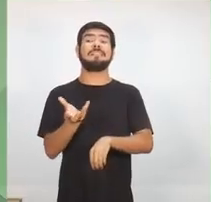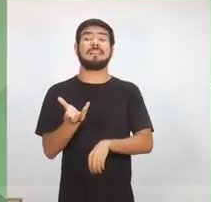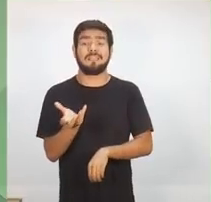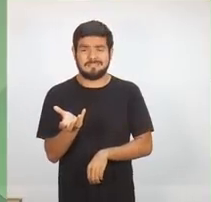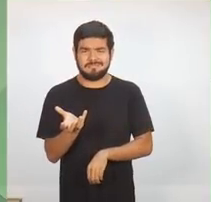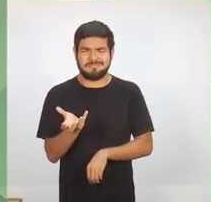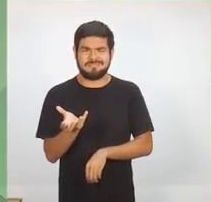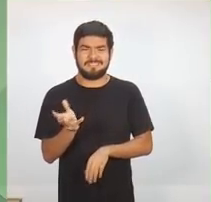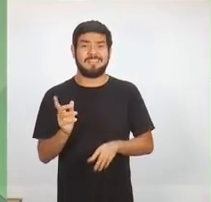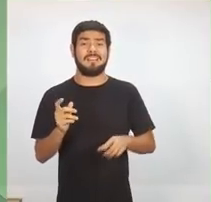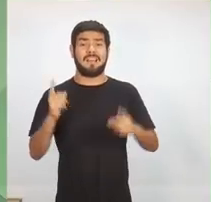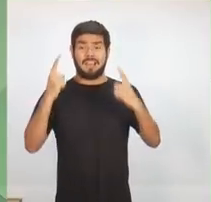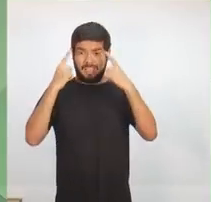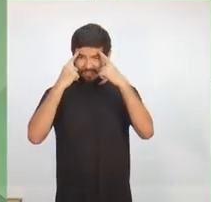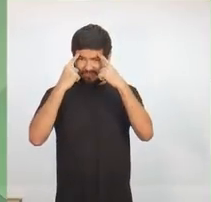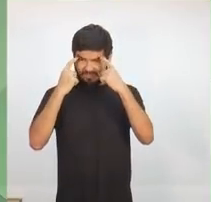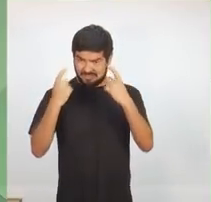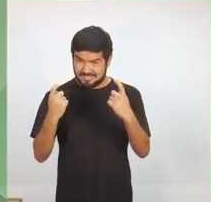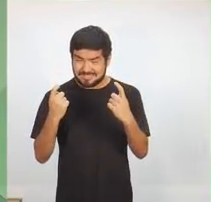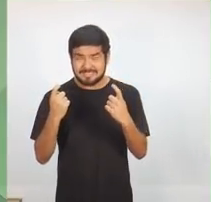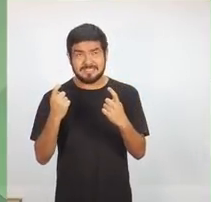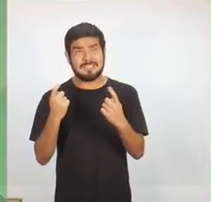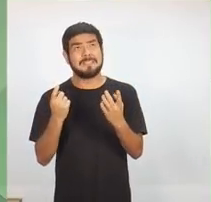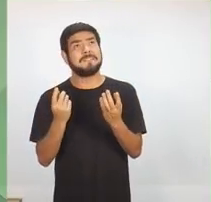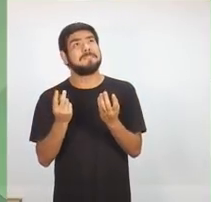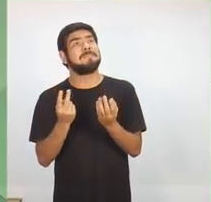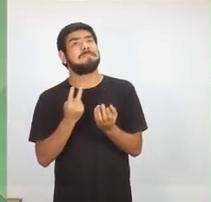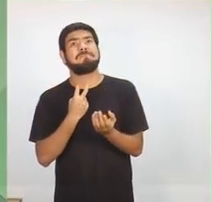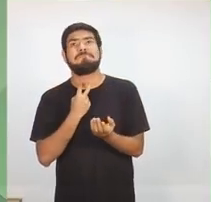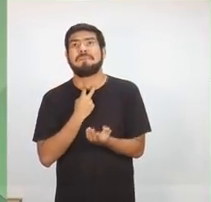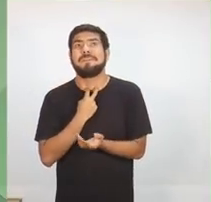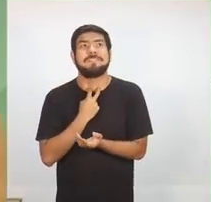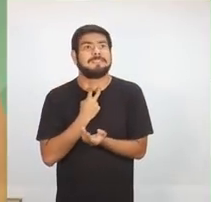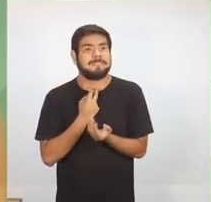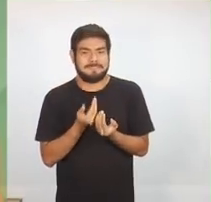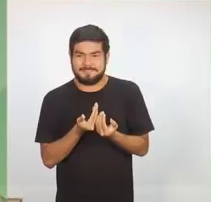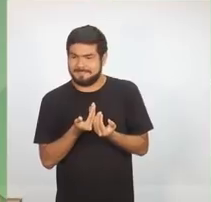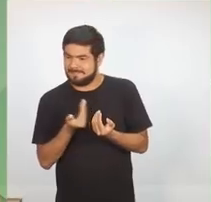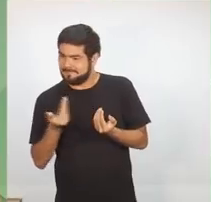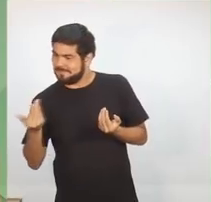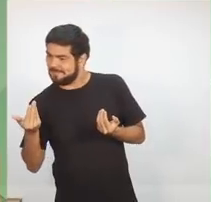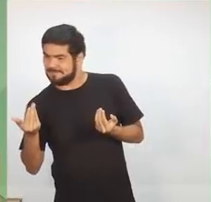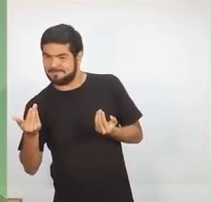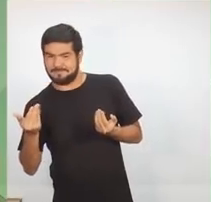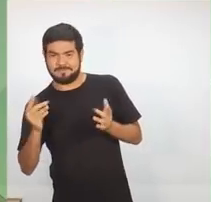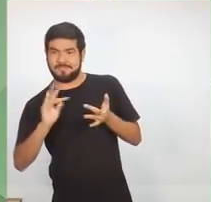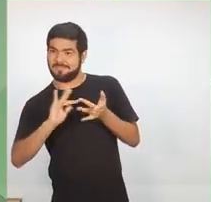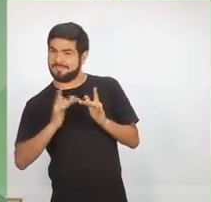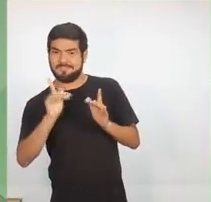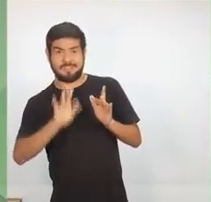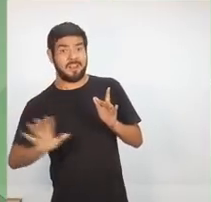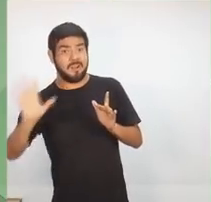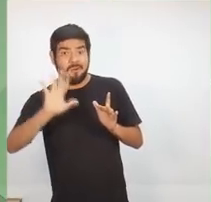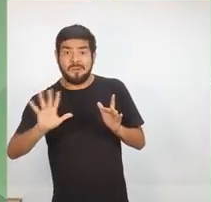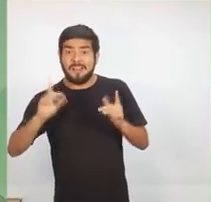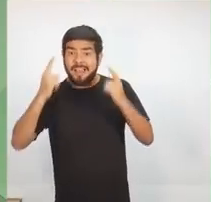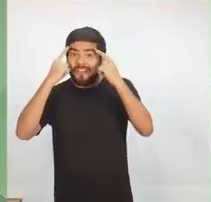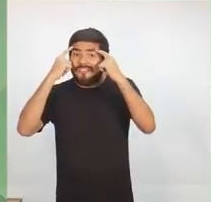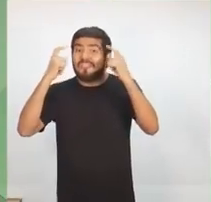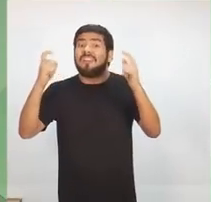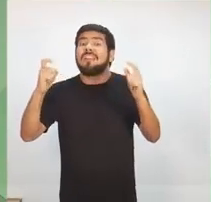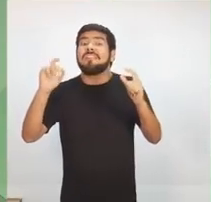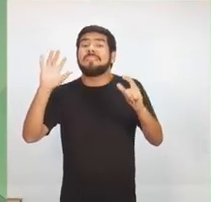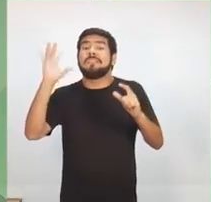violência, ela não pode ser entendida como algo separado do contexto mais geral. A violência é consequência